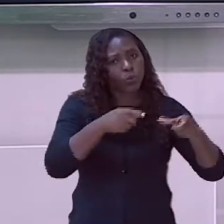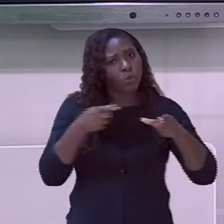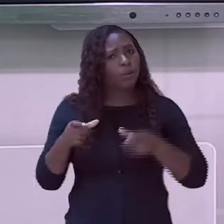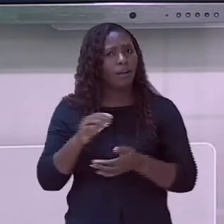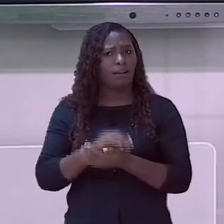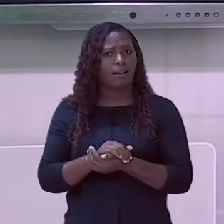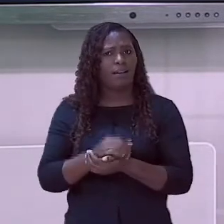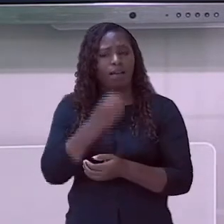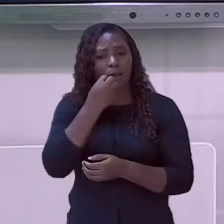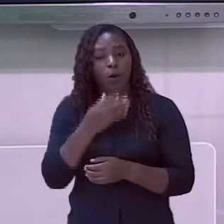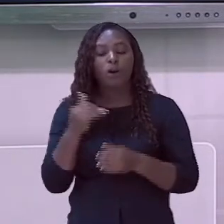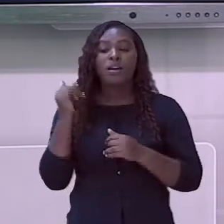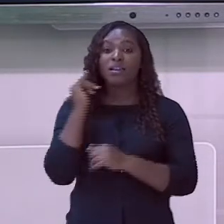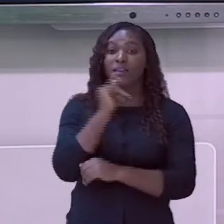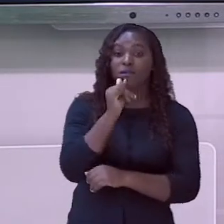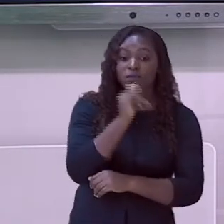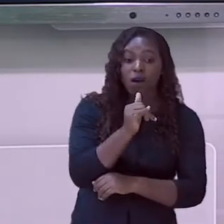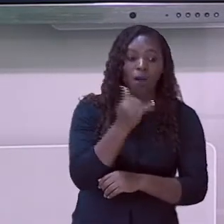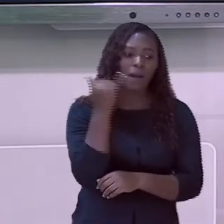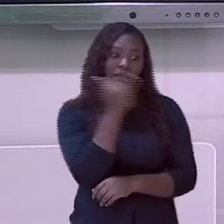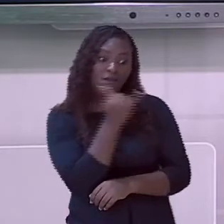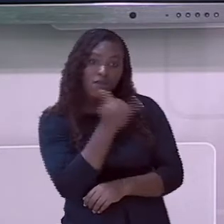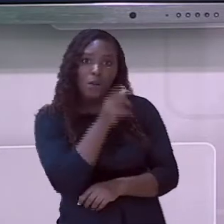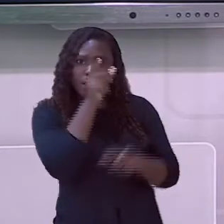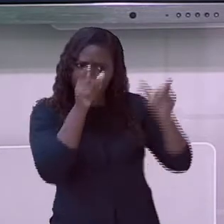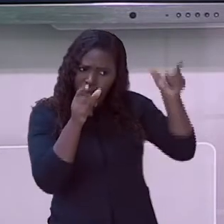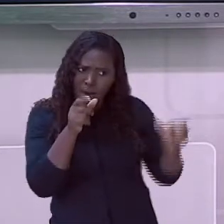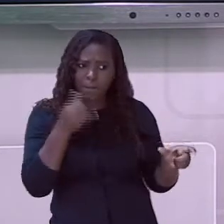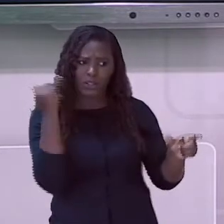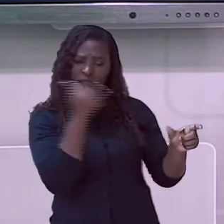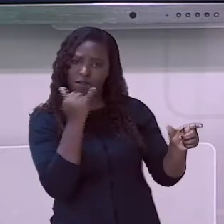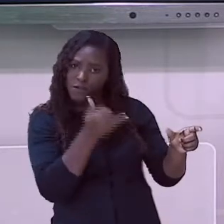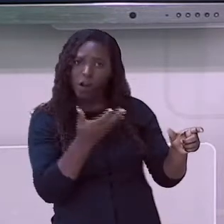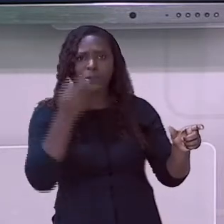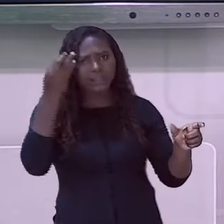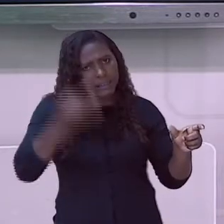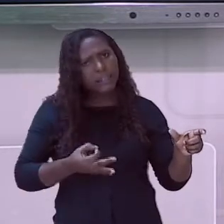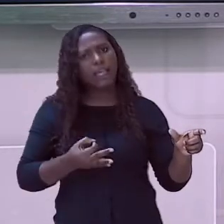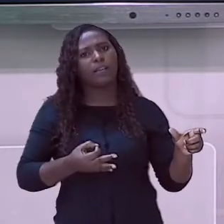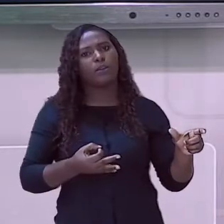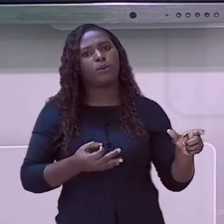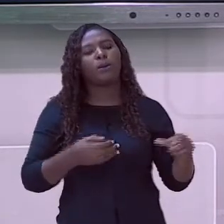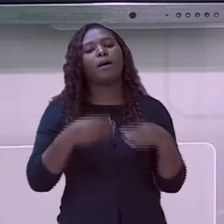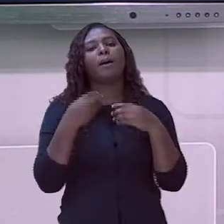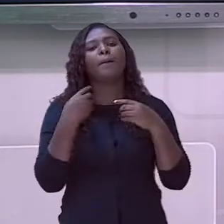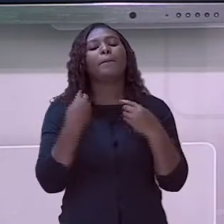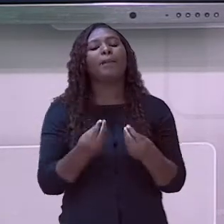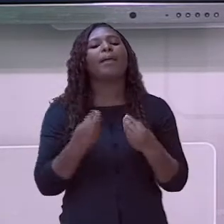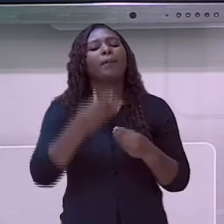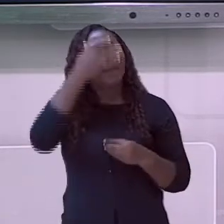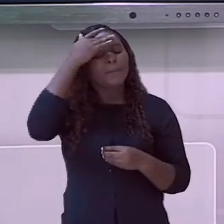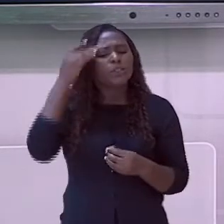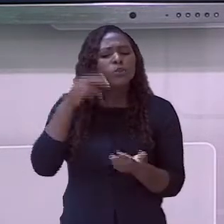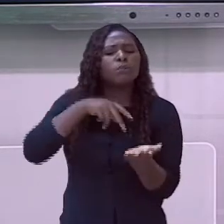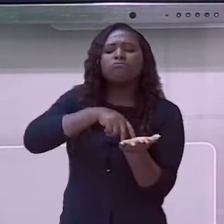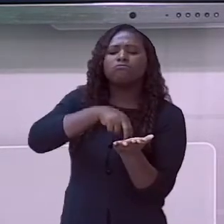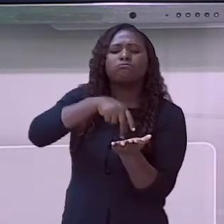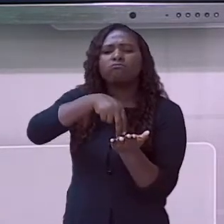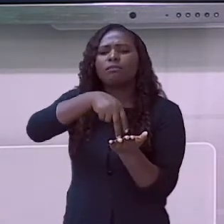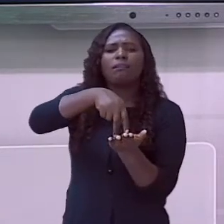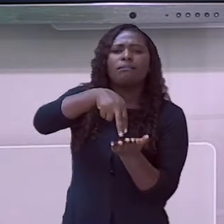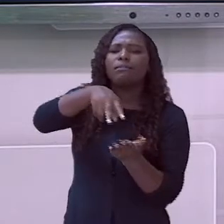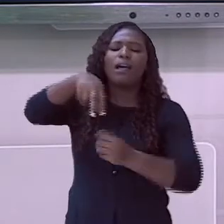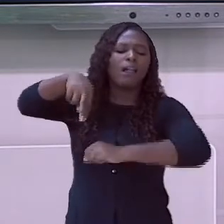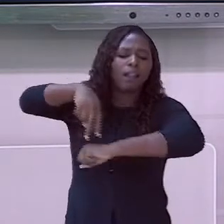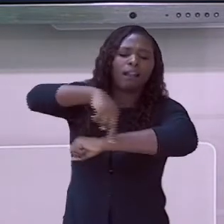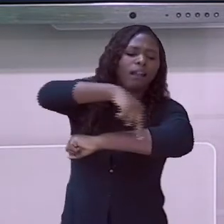informa e direciona as pessoas, facilitando seus trajetos no dia a dia. O piso